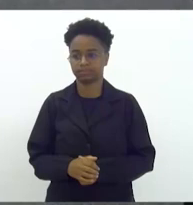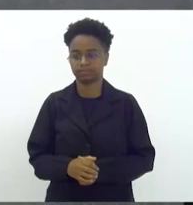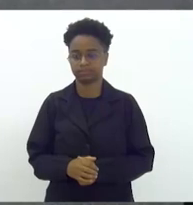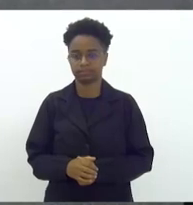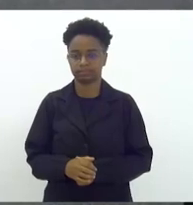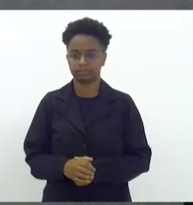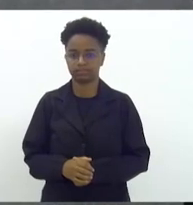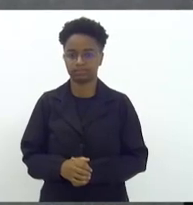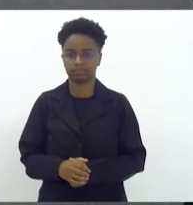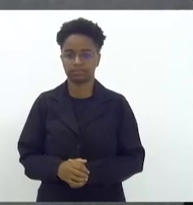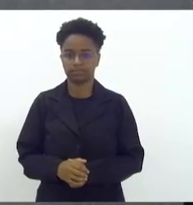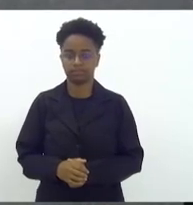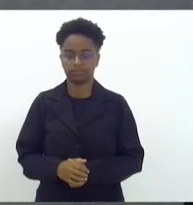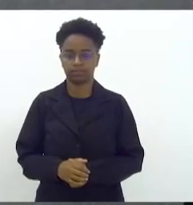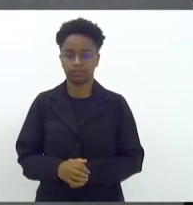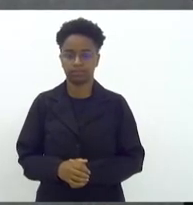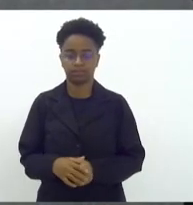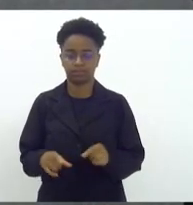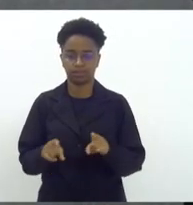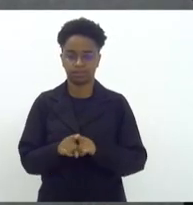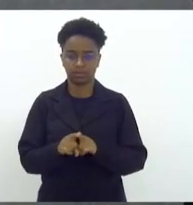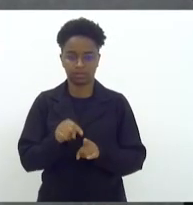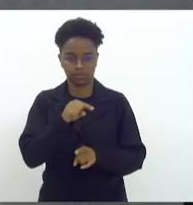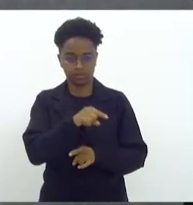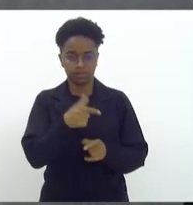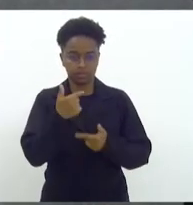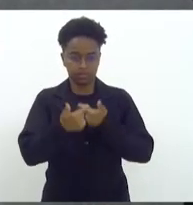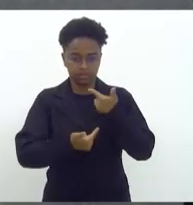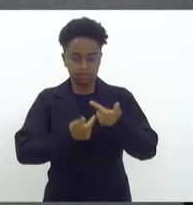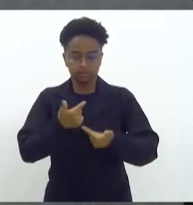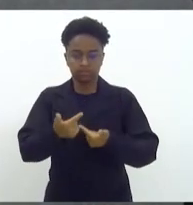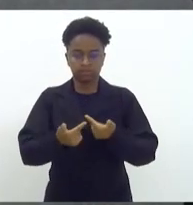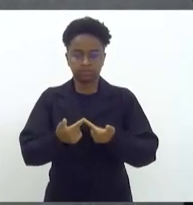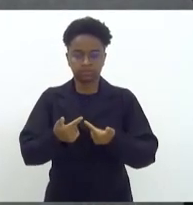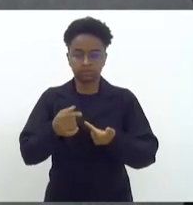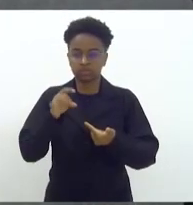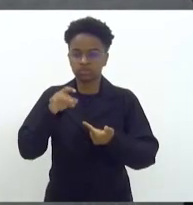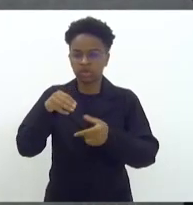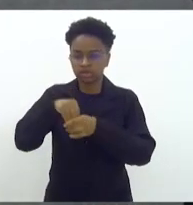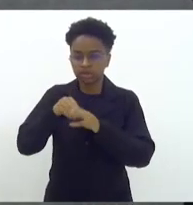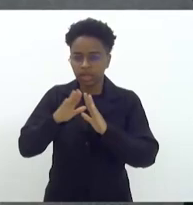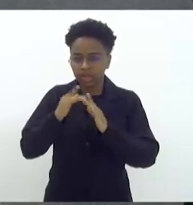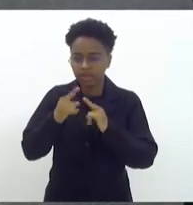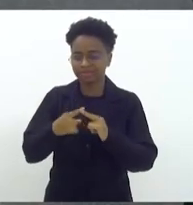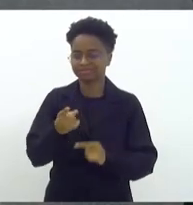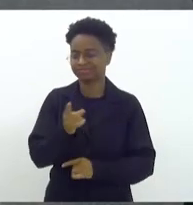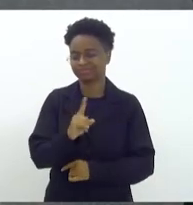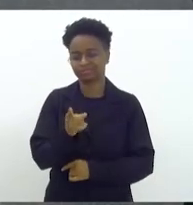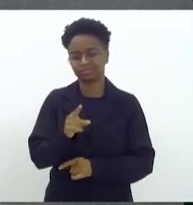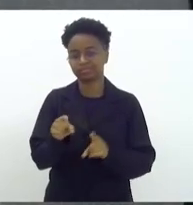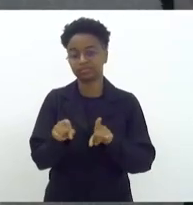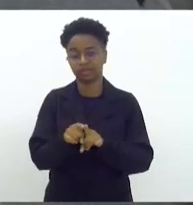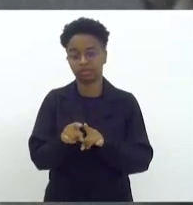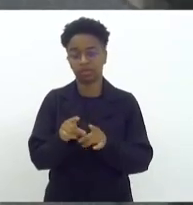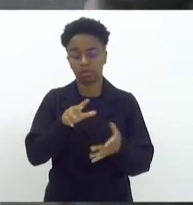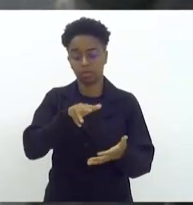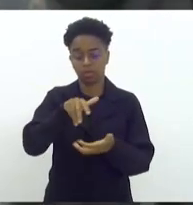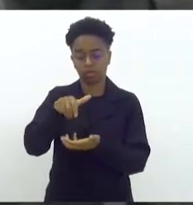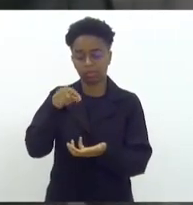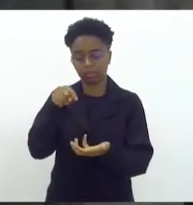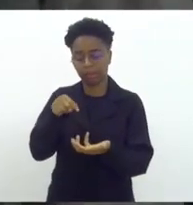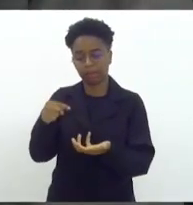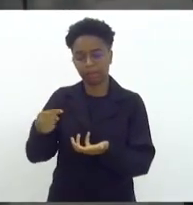Só que o trabalho exercido por Abner vai muito além dos templos, que estão espalhados por todo o mundo,